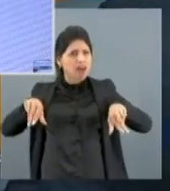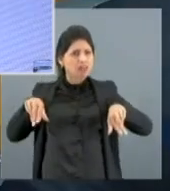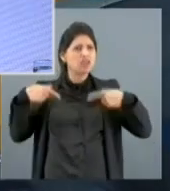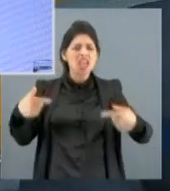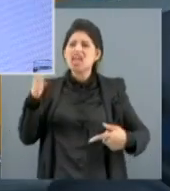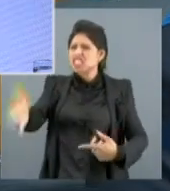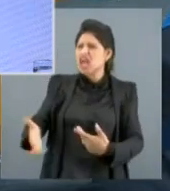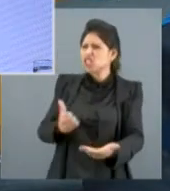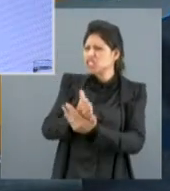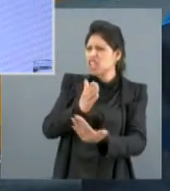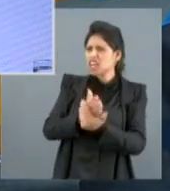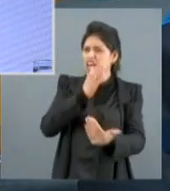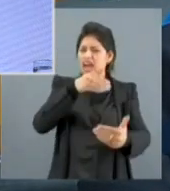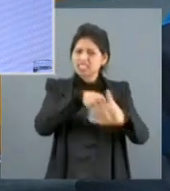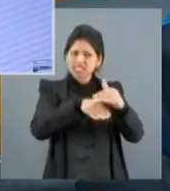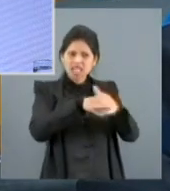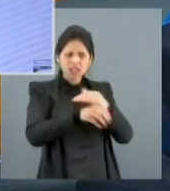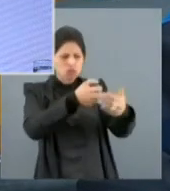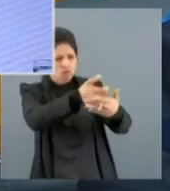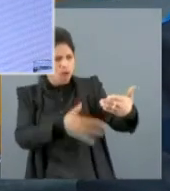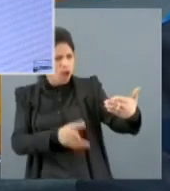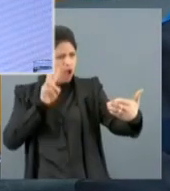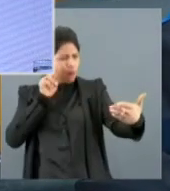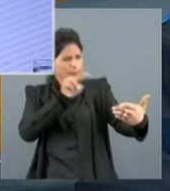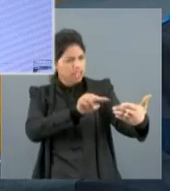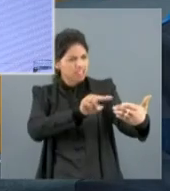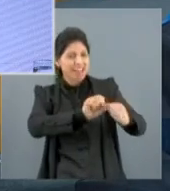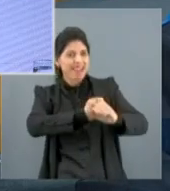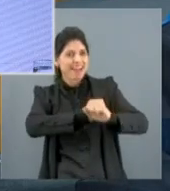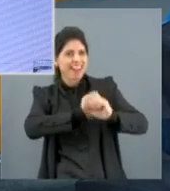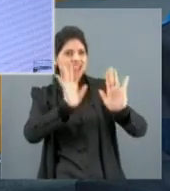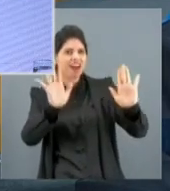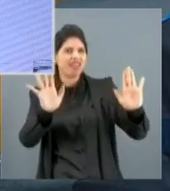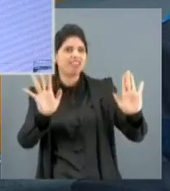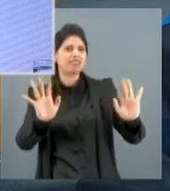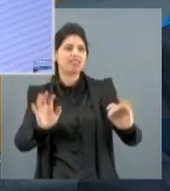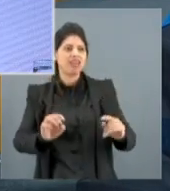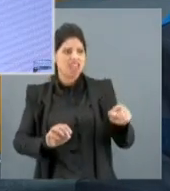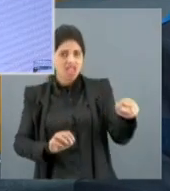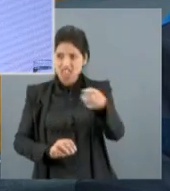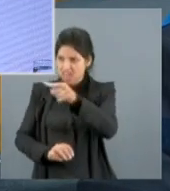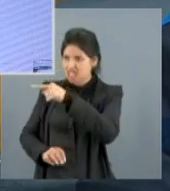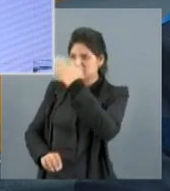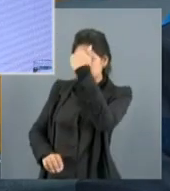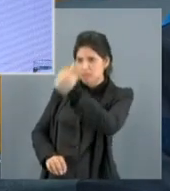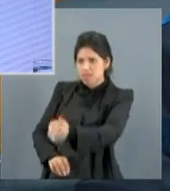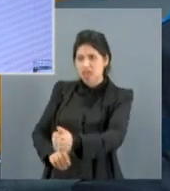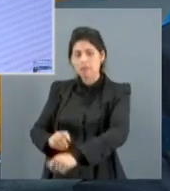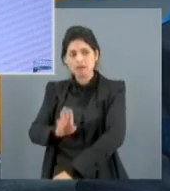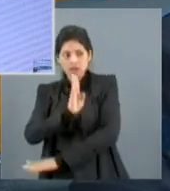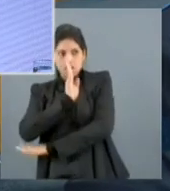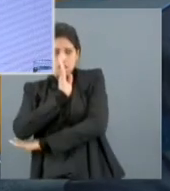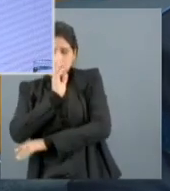diagnóstico preciso da situação. O Cid, ele está no seu direito de ficar